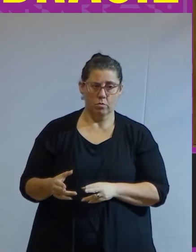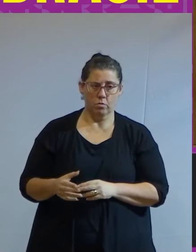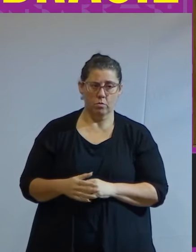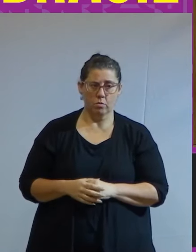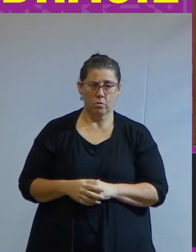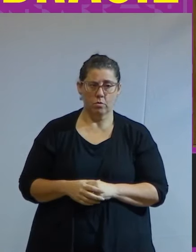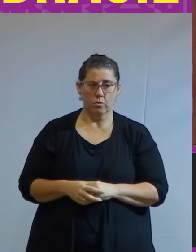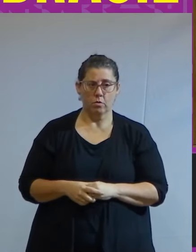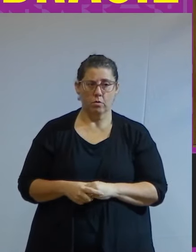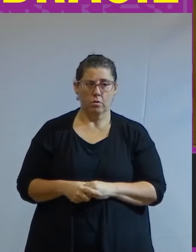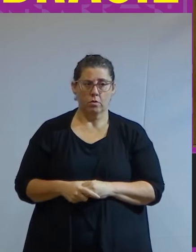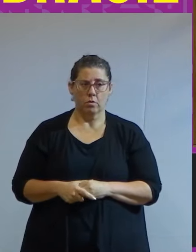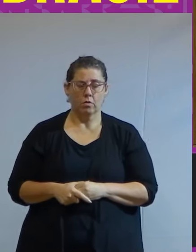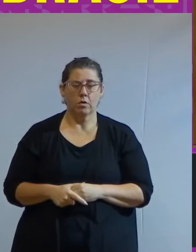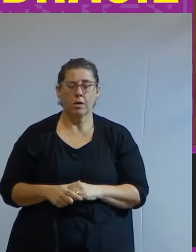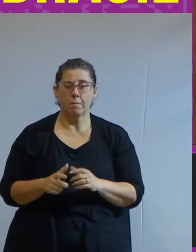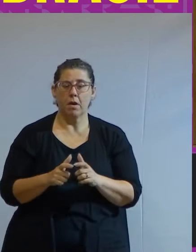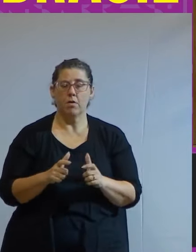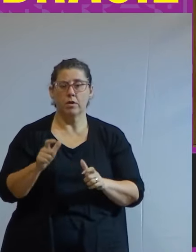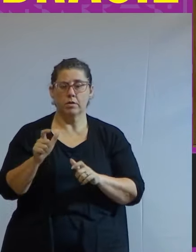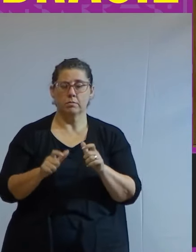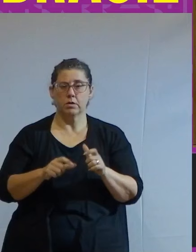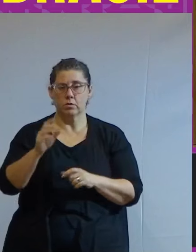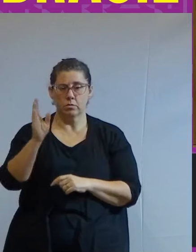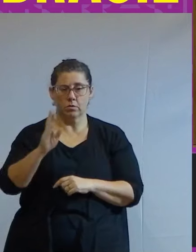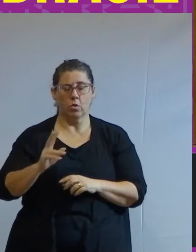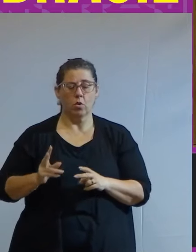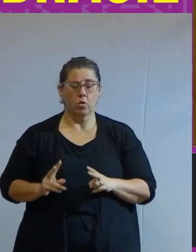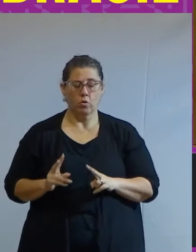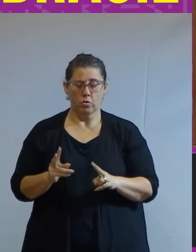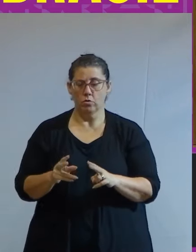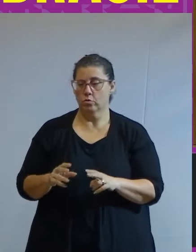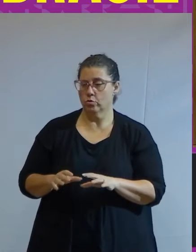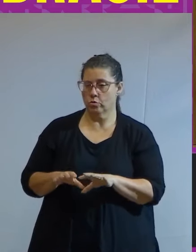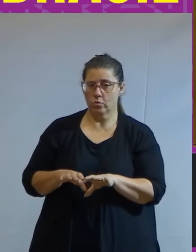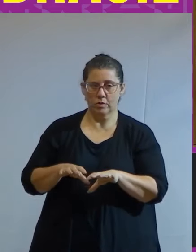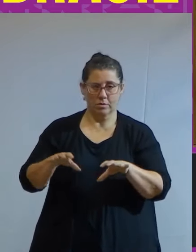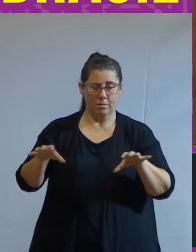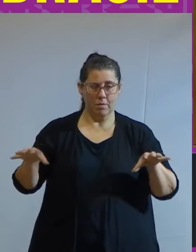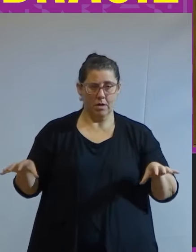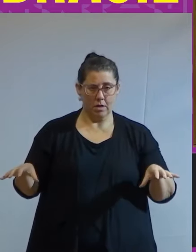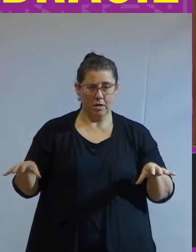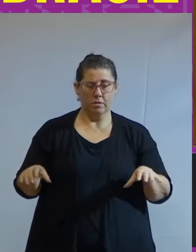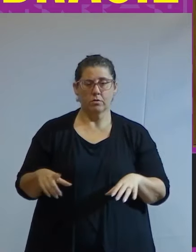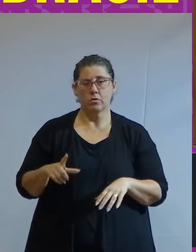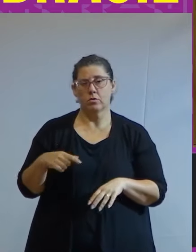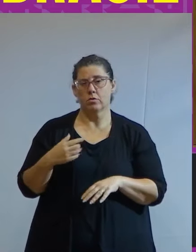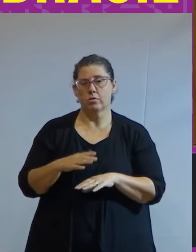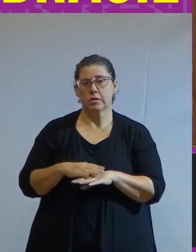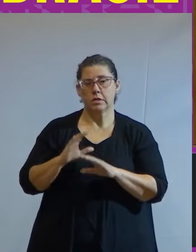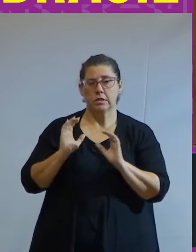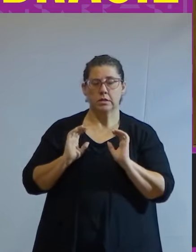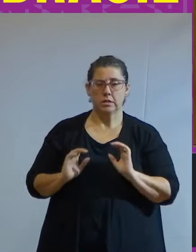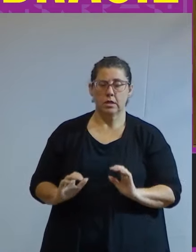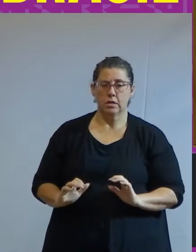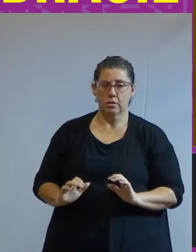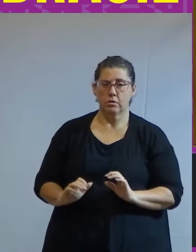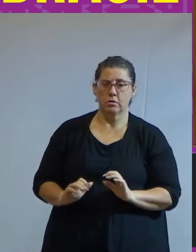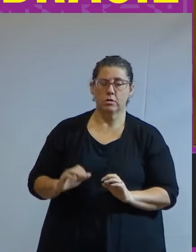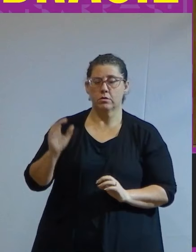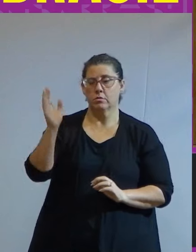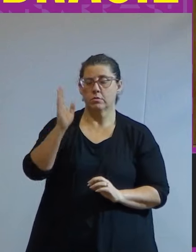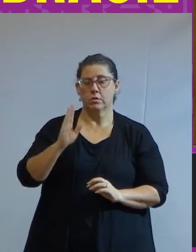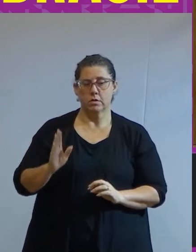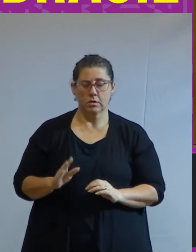parte substantiva da população brasileira continua distante das credenciais que os tornariam cidadãs e cidadãos